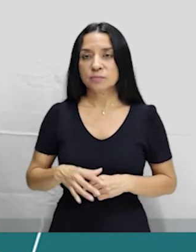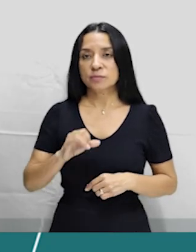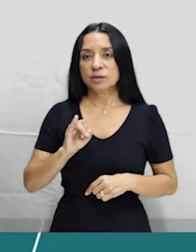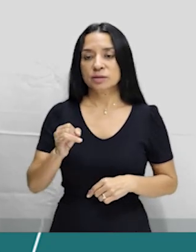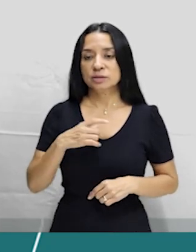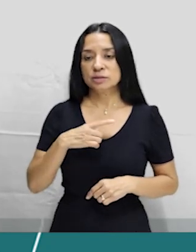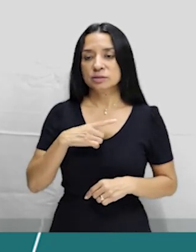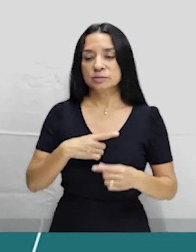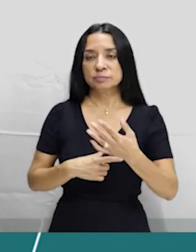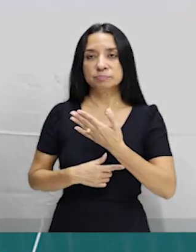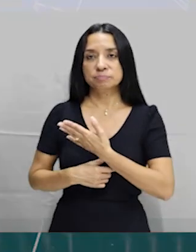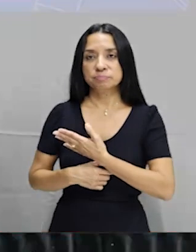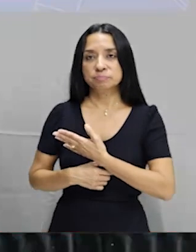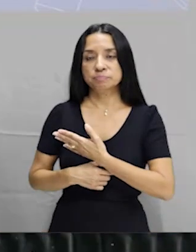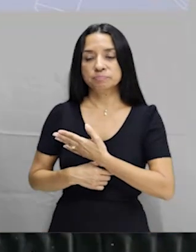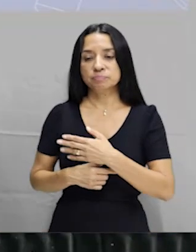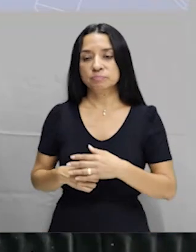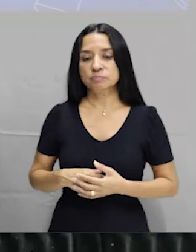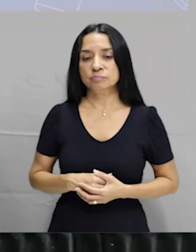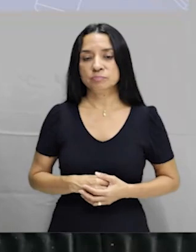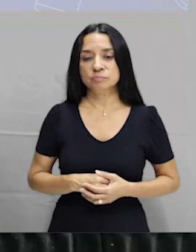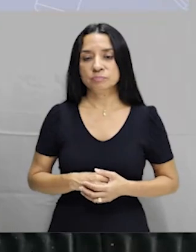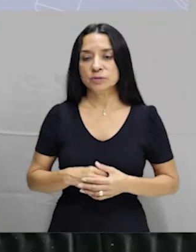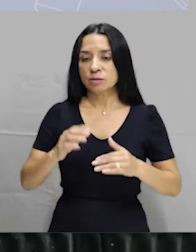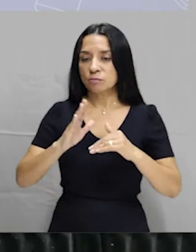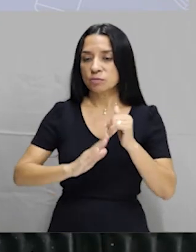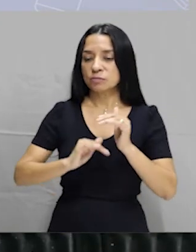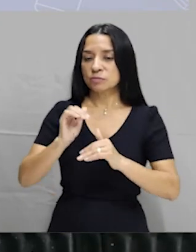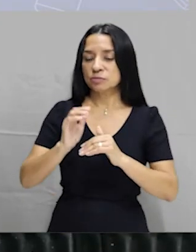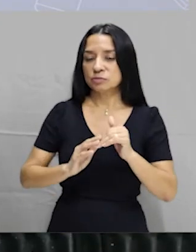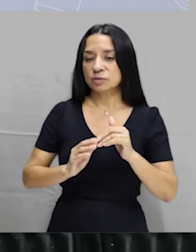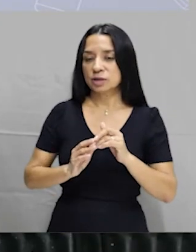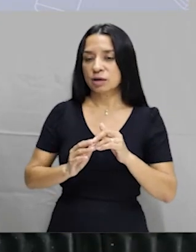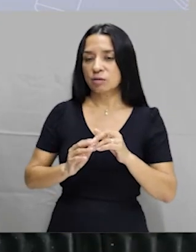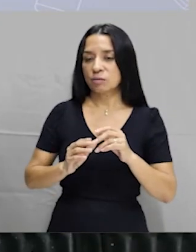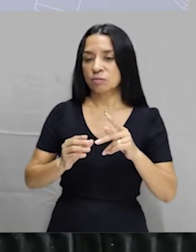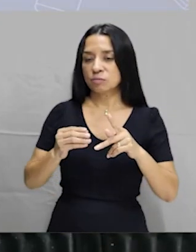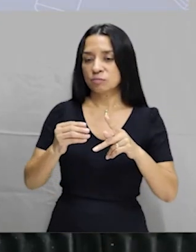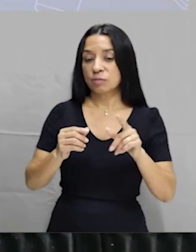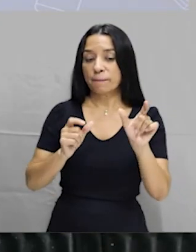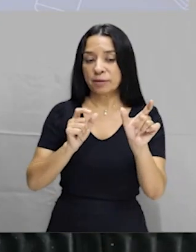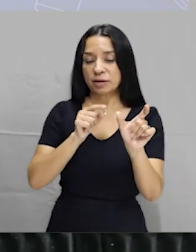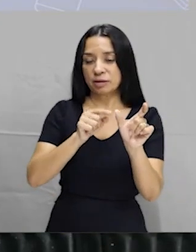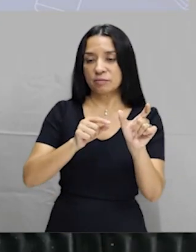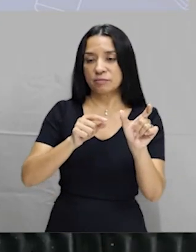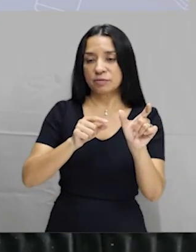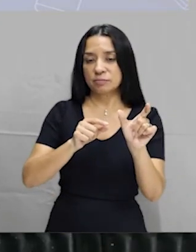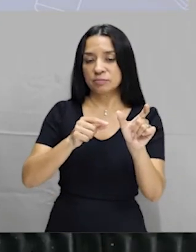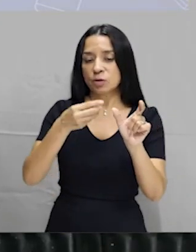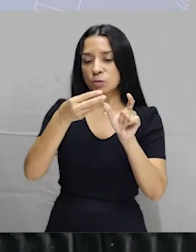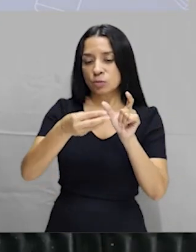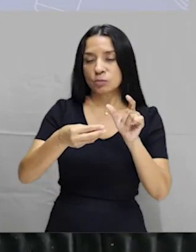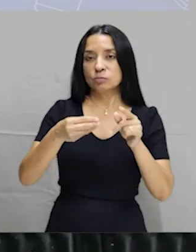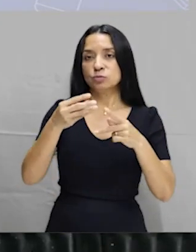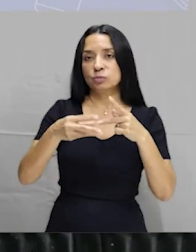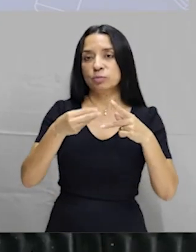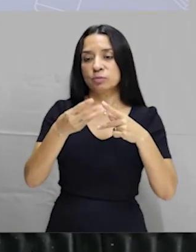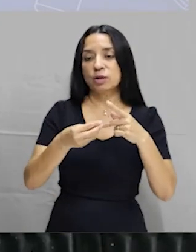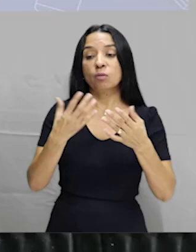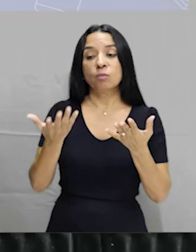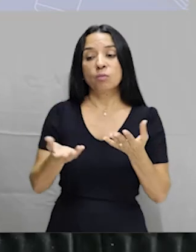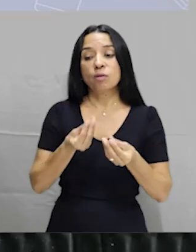aqui o funcionário no plural, qual seria a forma do verbo?